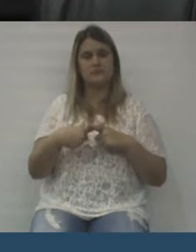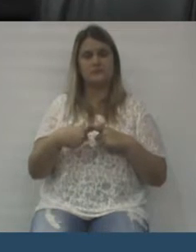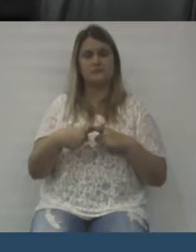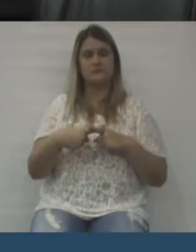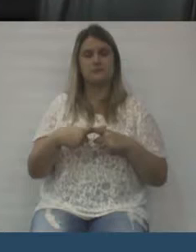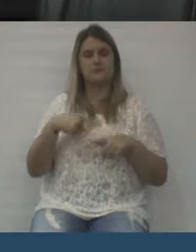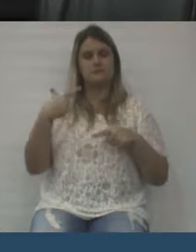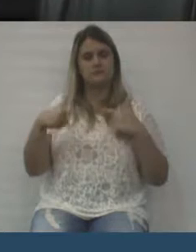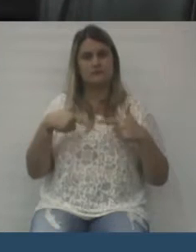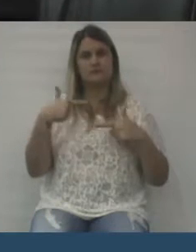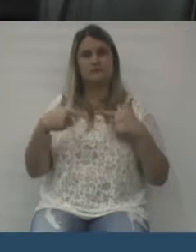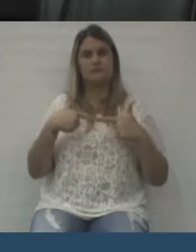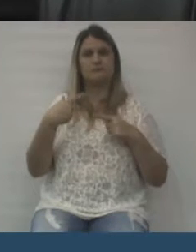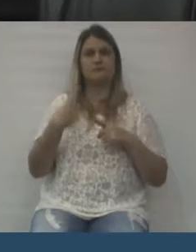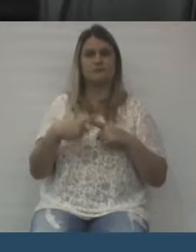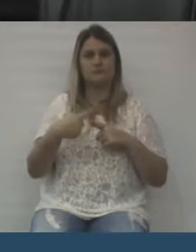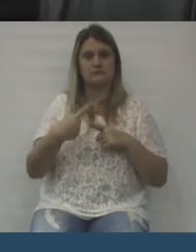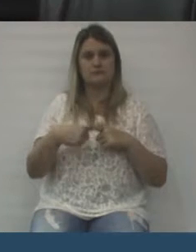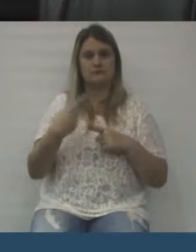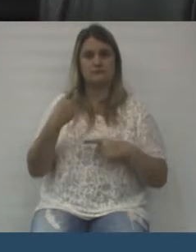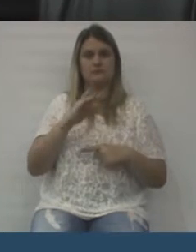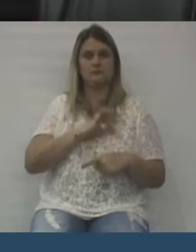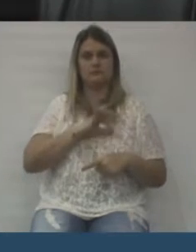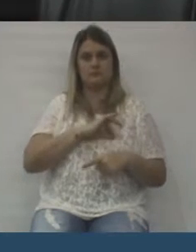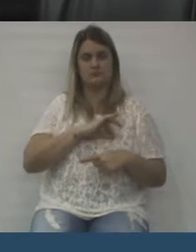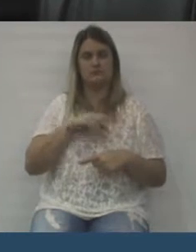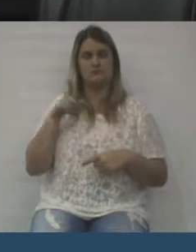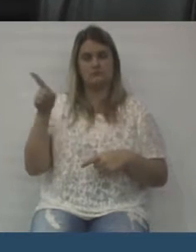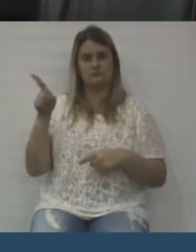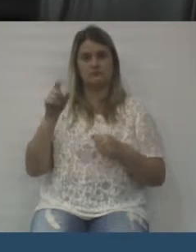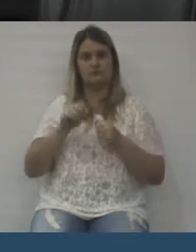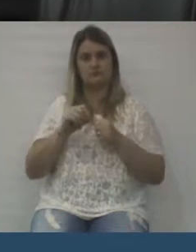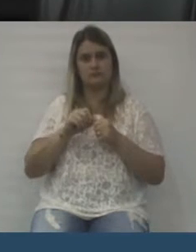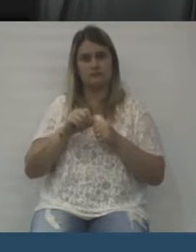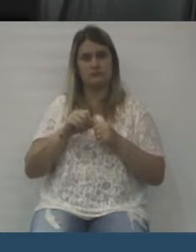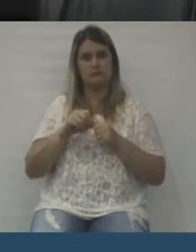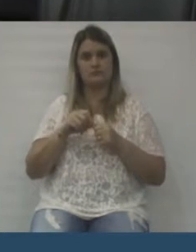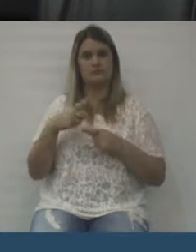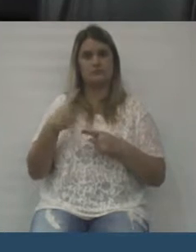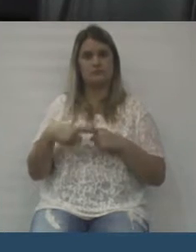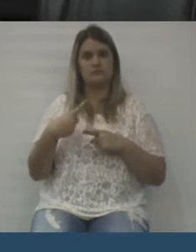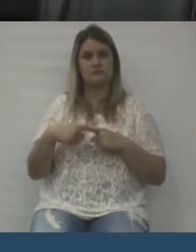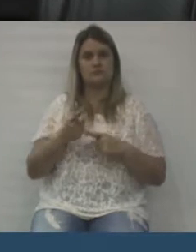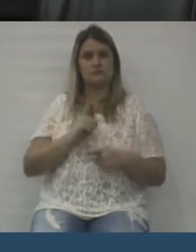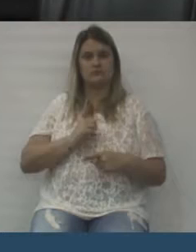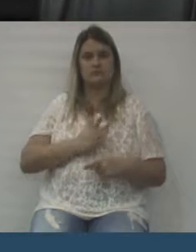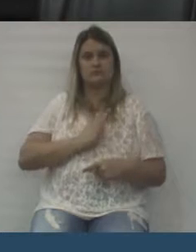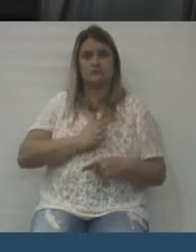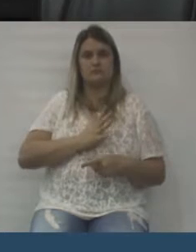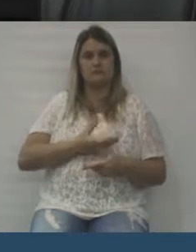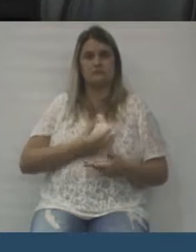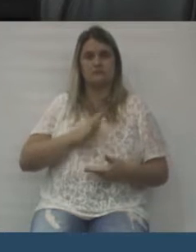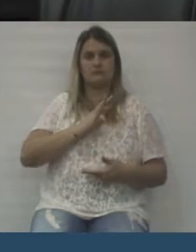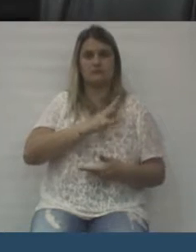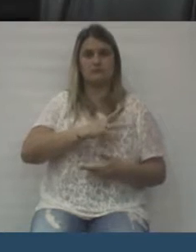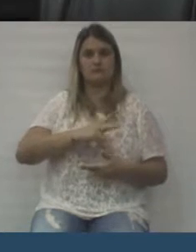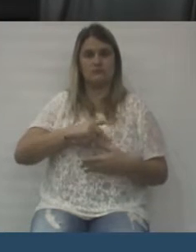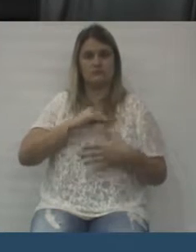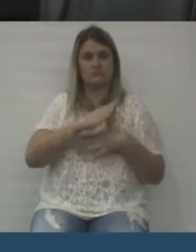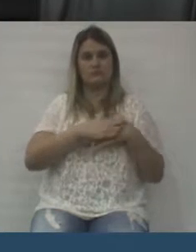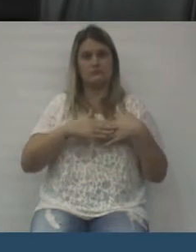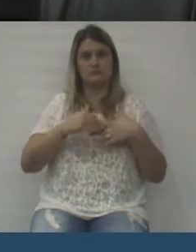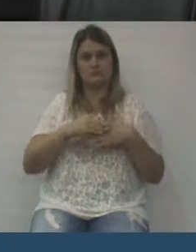trabalhando, por causa do teu ordenado, você fez com amor, com